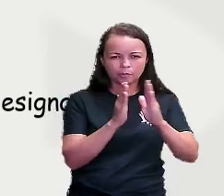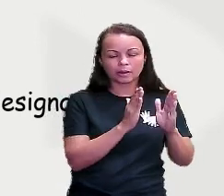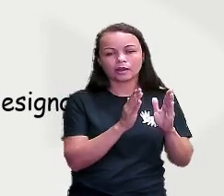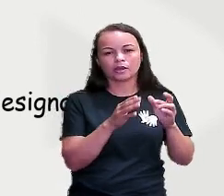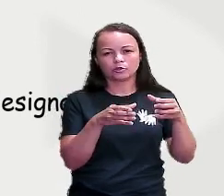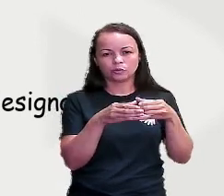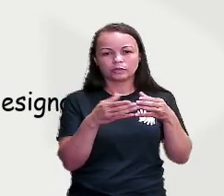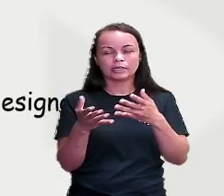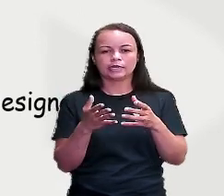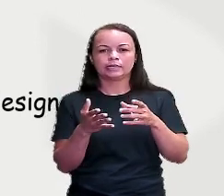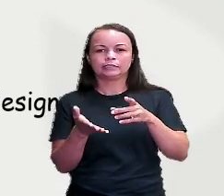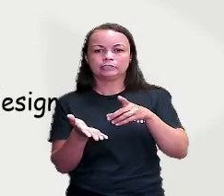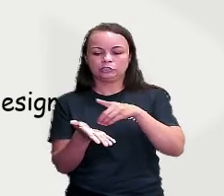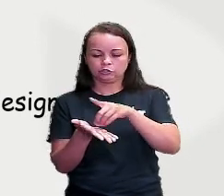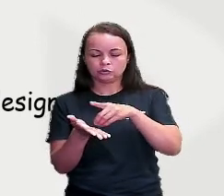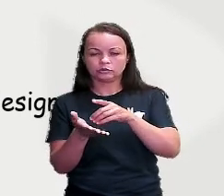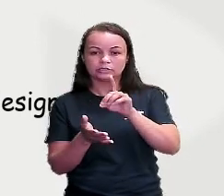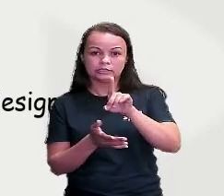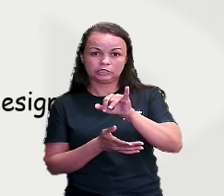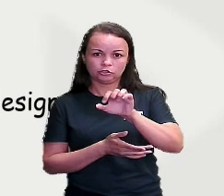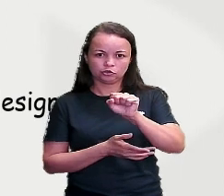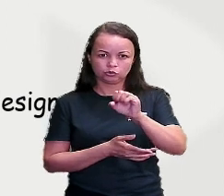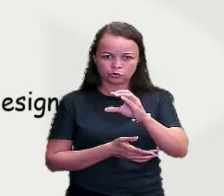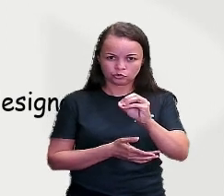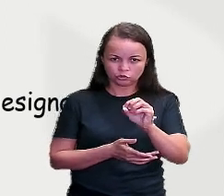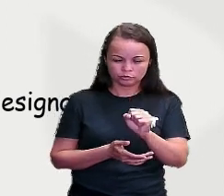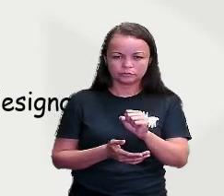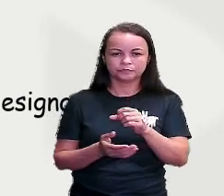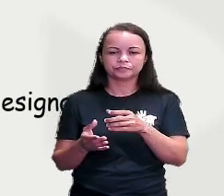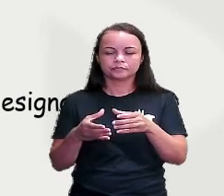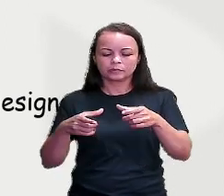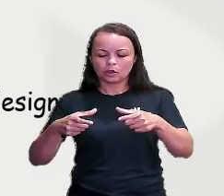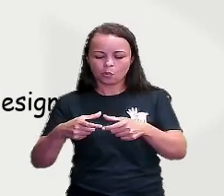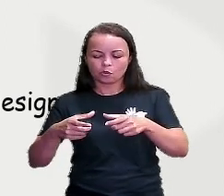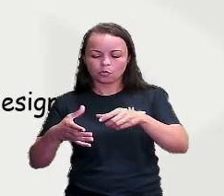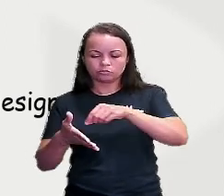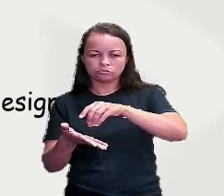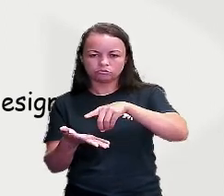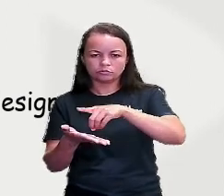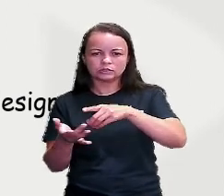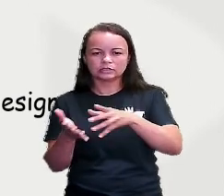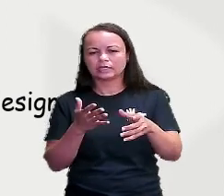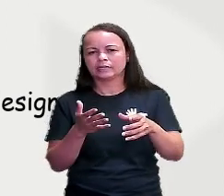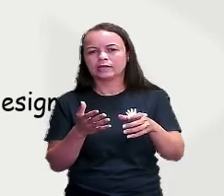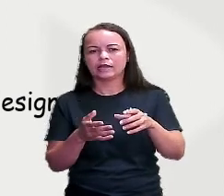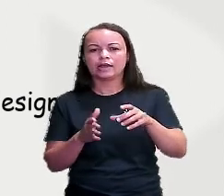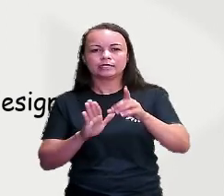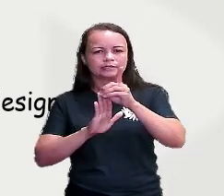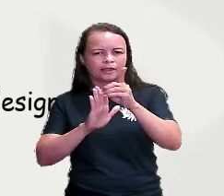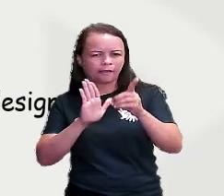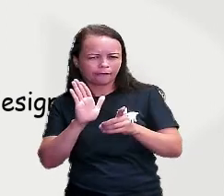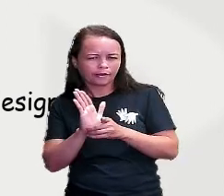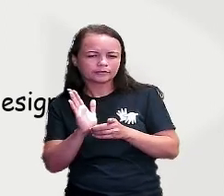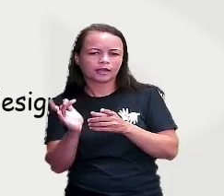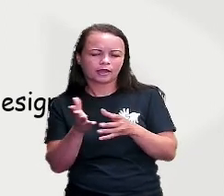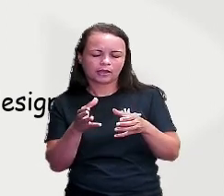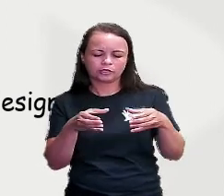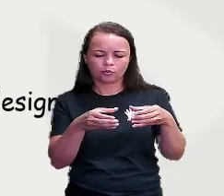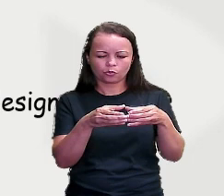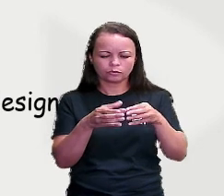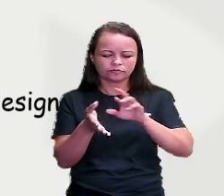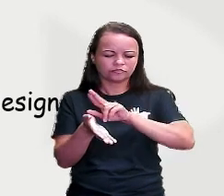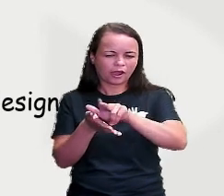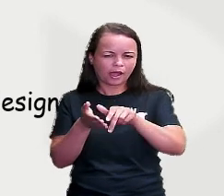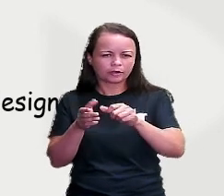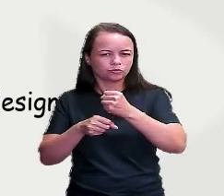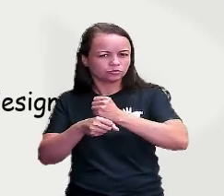Discoteca, de discos, década, é um conjunto aí de dez anos. E enxoval, que é um conjunto aí de